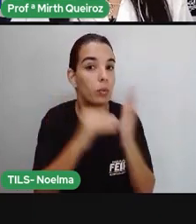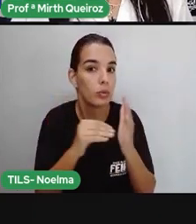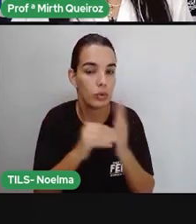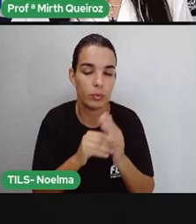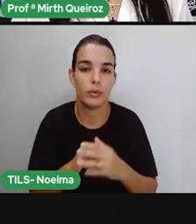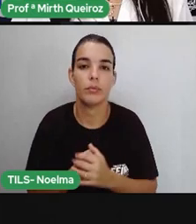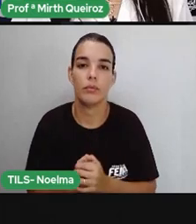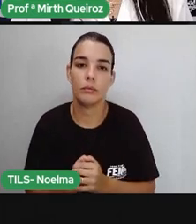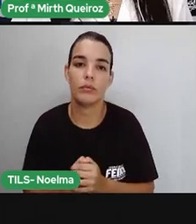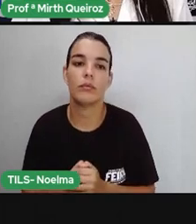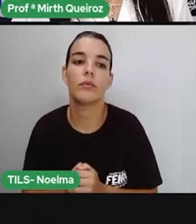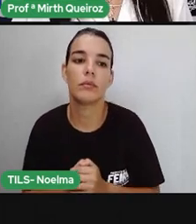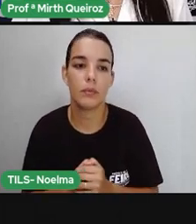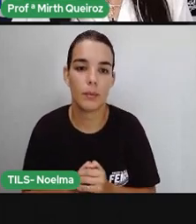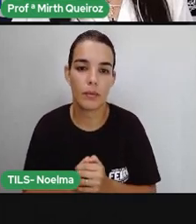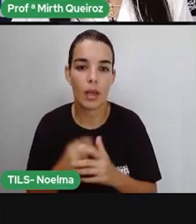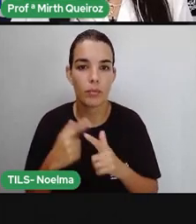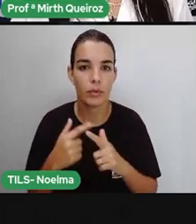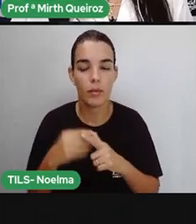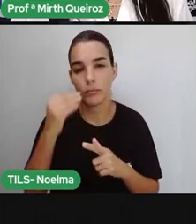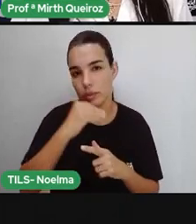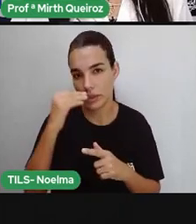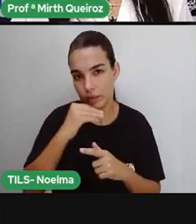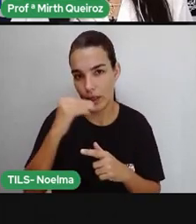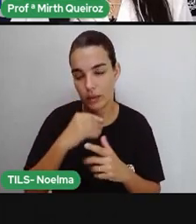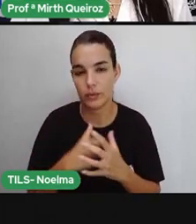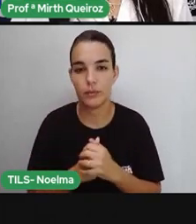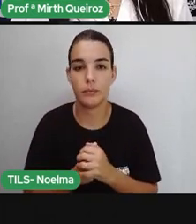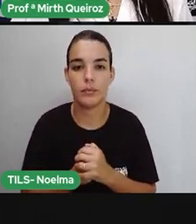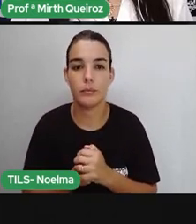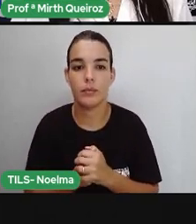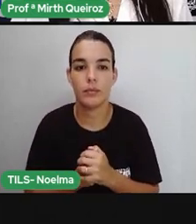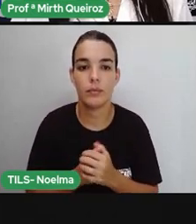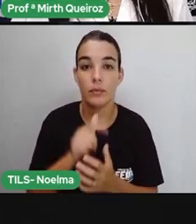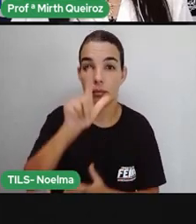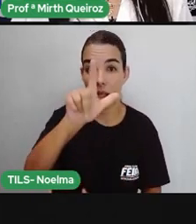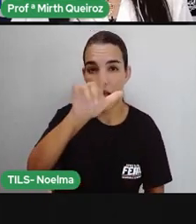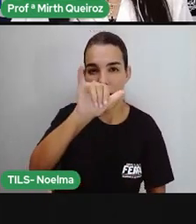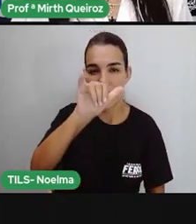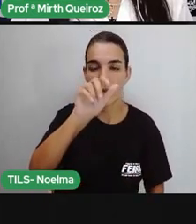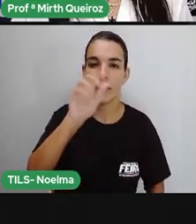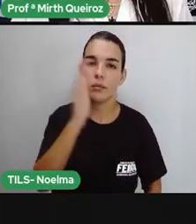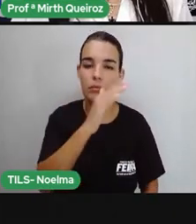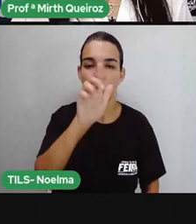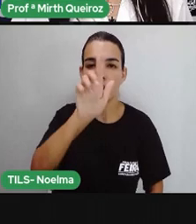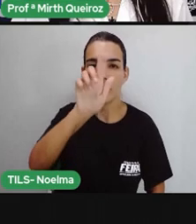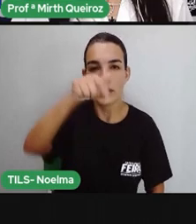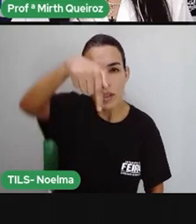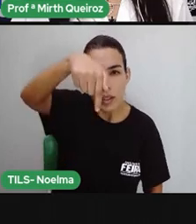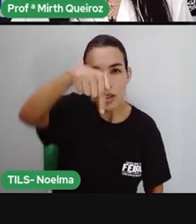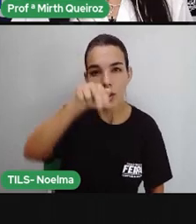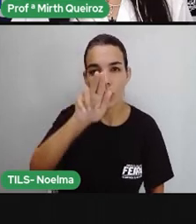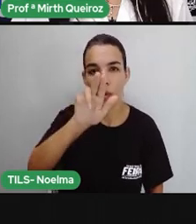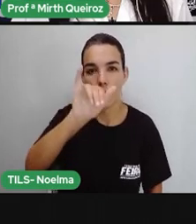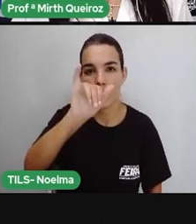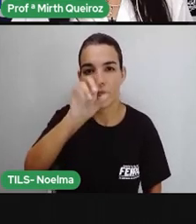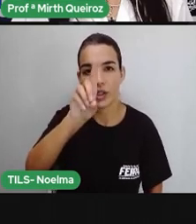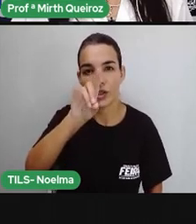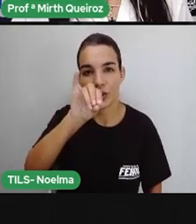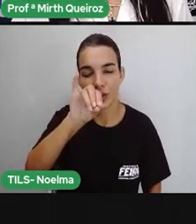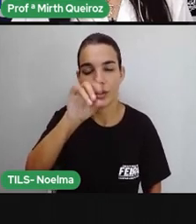que têm menor intensidade na nossa voz. Olha só, li-qui-di-fi-ca-do.